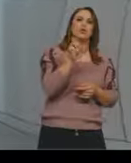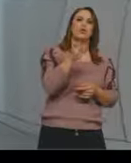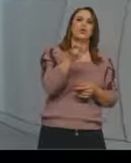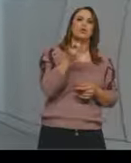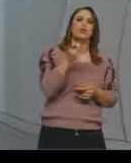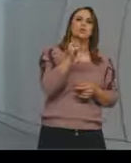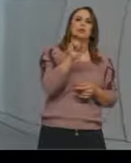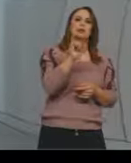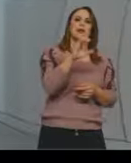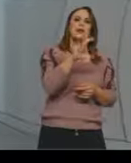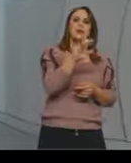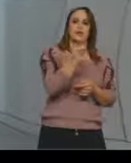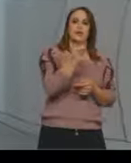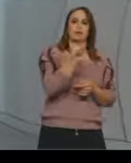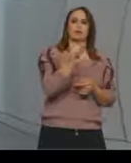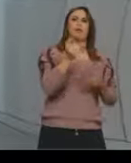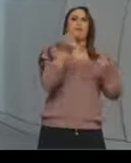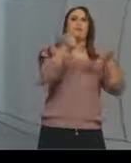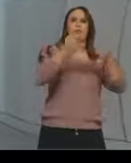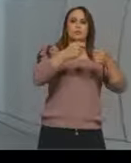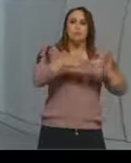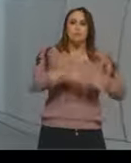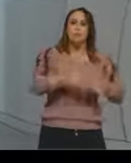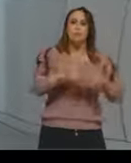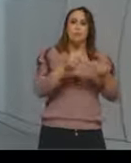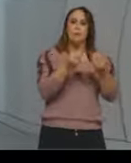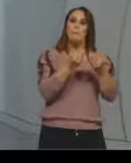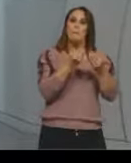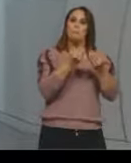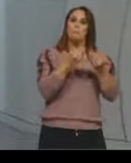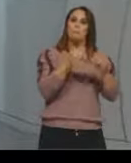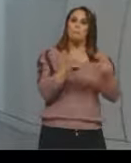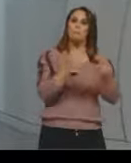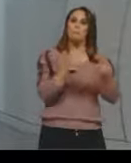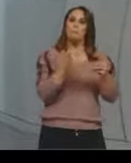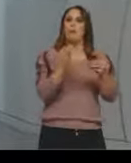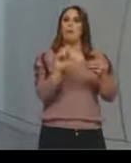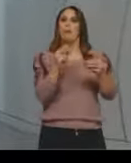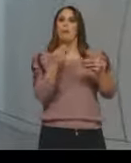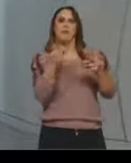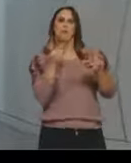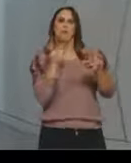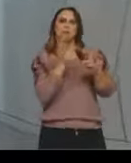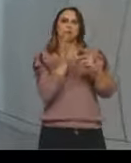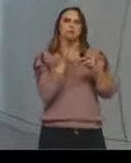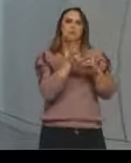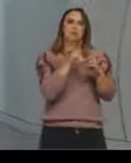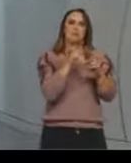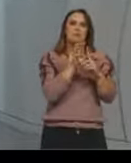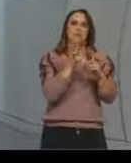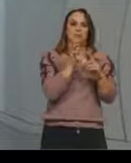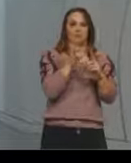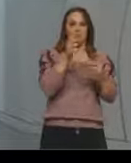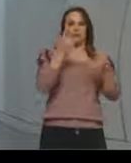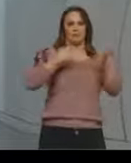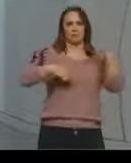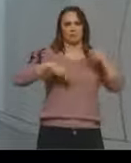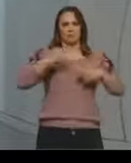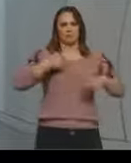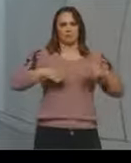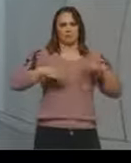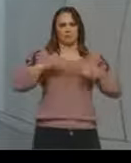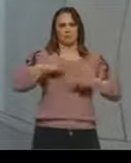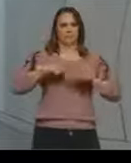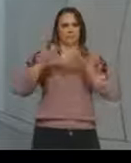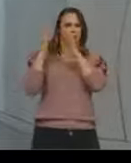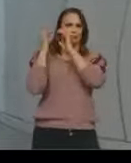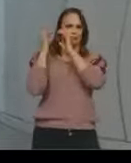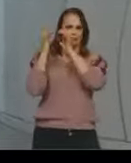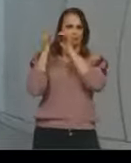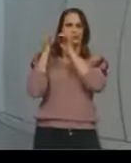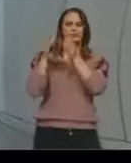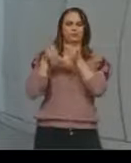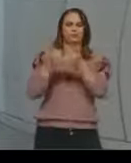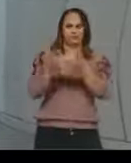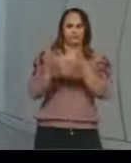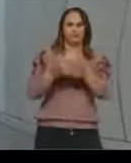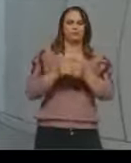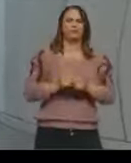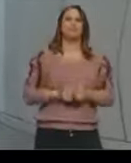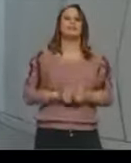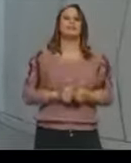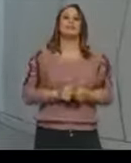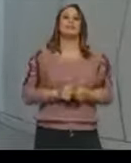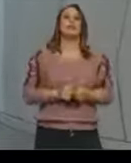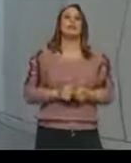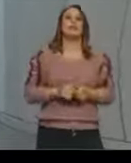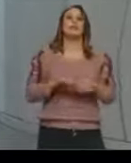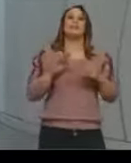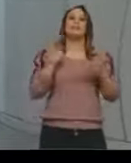existe muito mais trabalho, é muito mais cuidadoso a necessidade de se trabalhar com essa molécula, tá bom? Outra coisa que